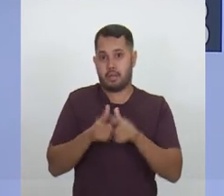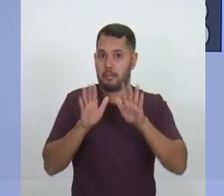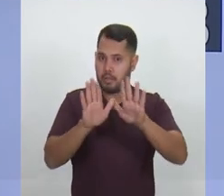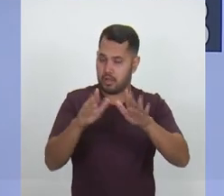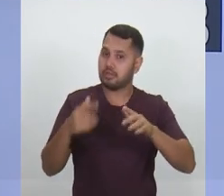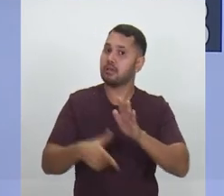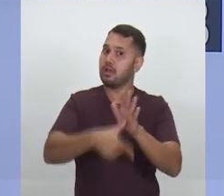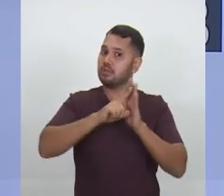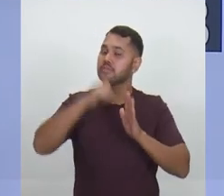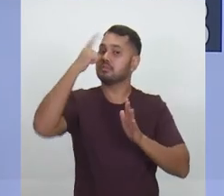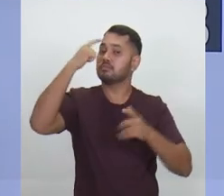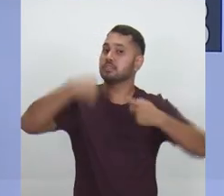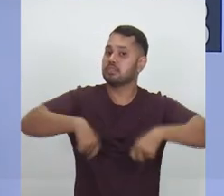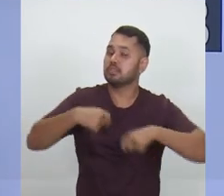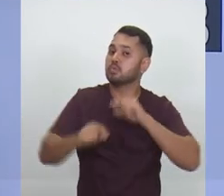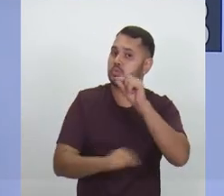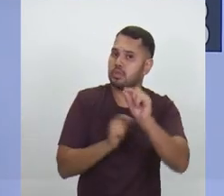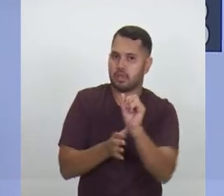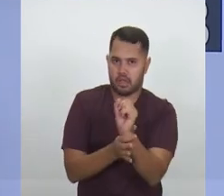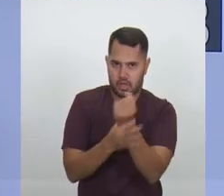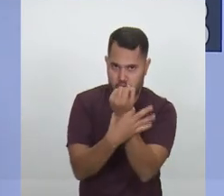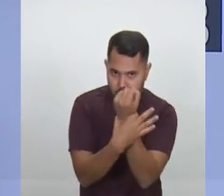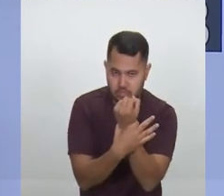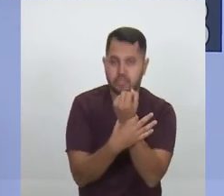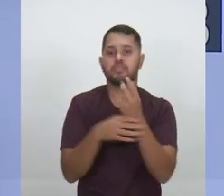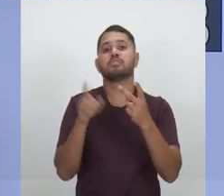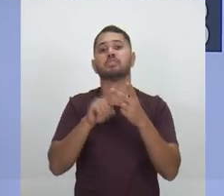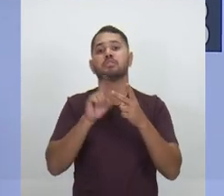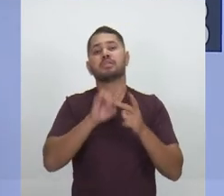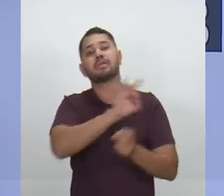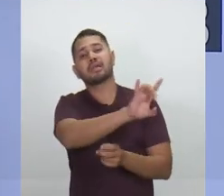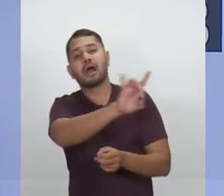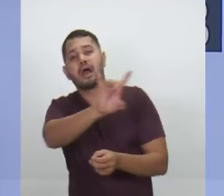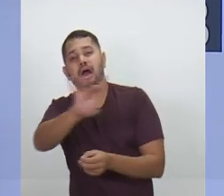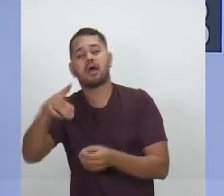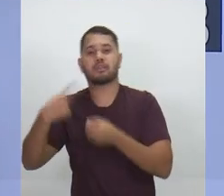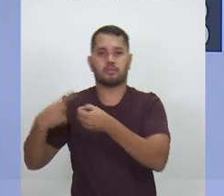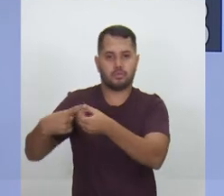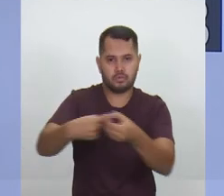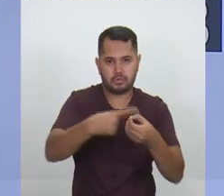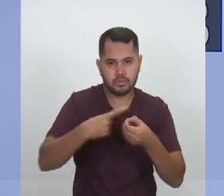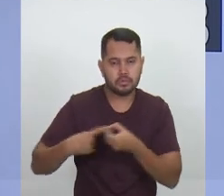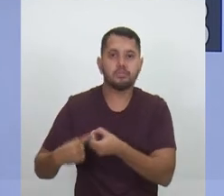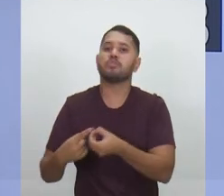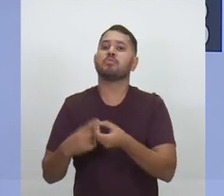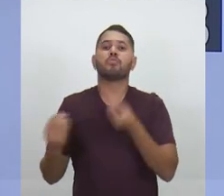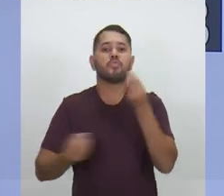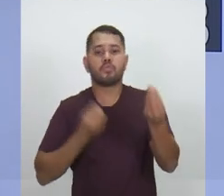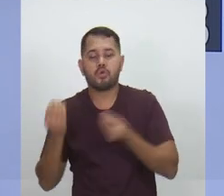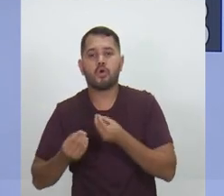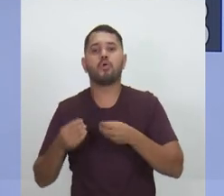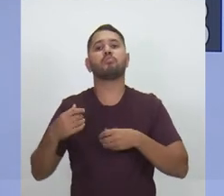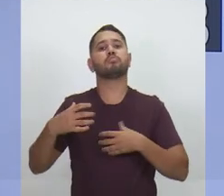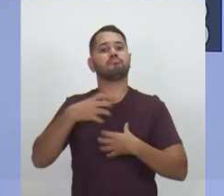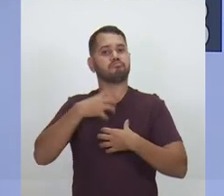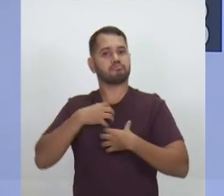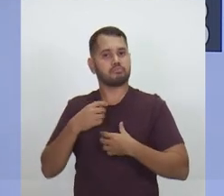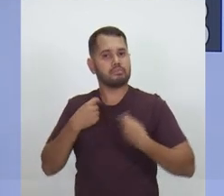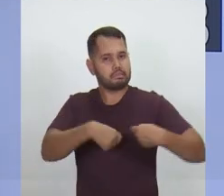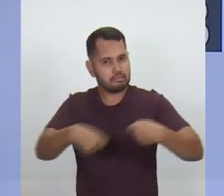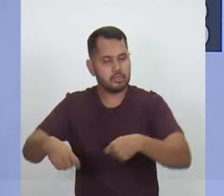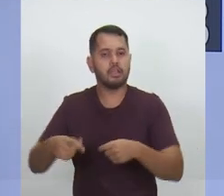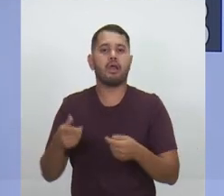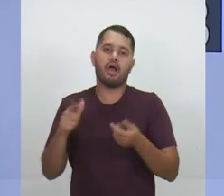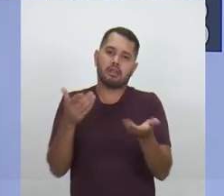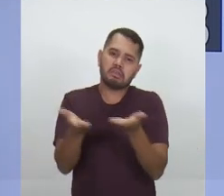é preciso, acima de tudo, garantir em cada município os meios necessários para atender